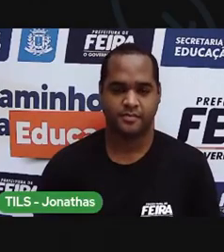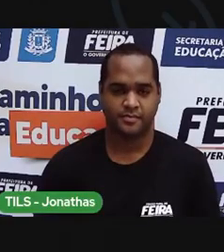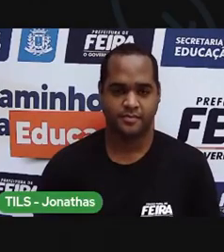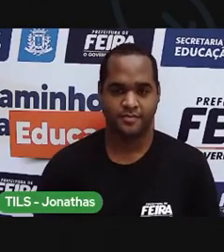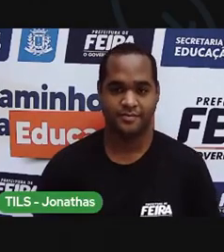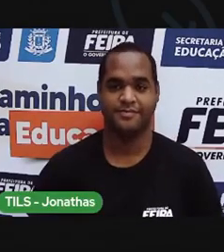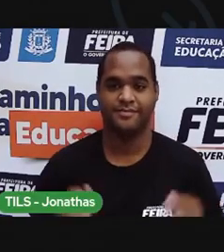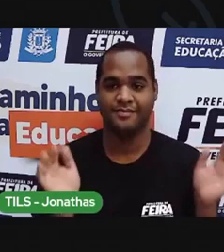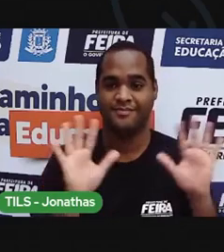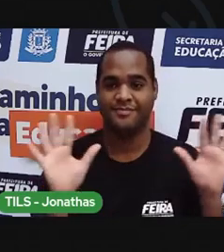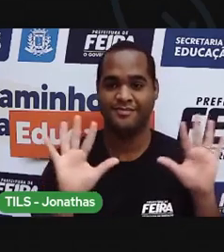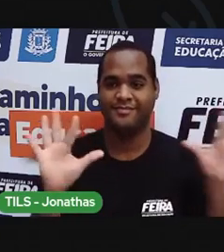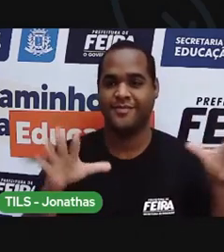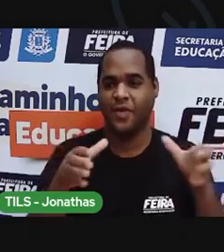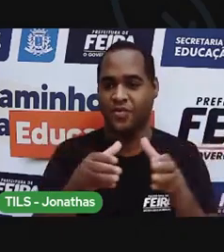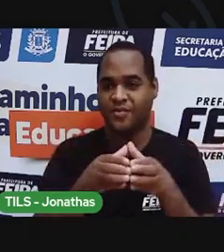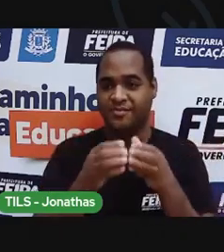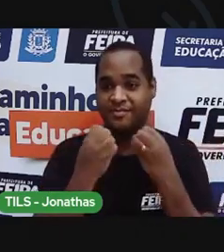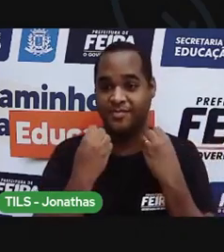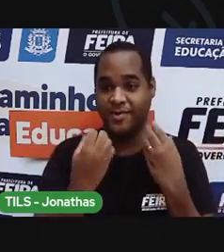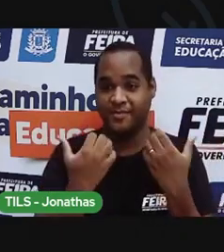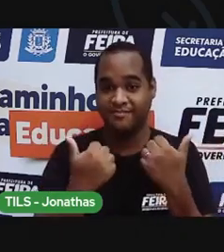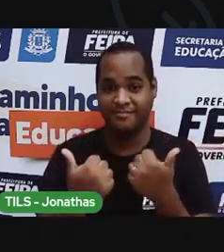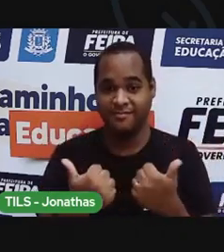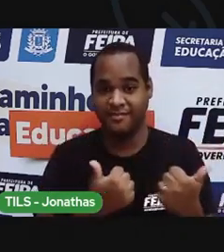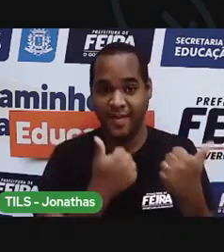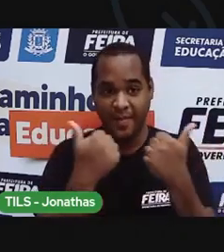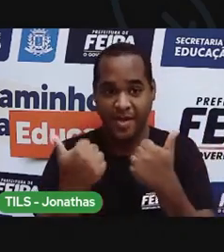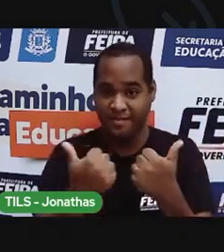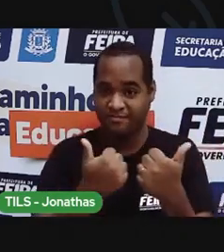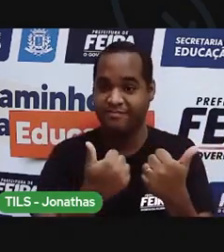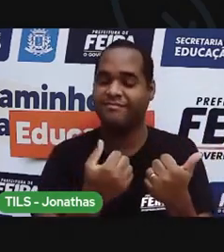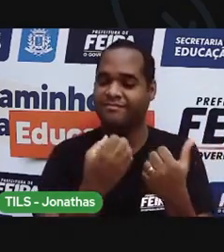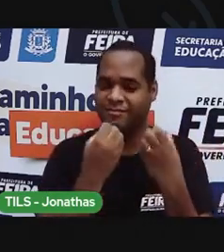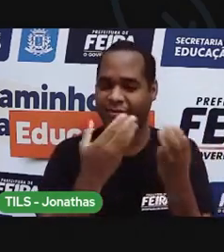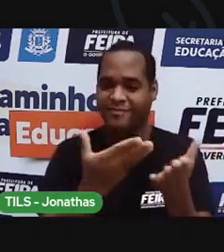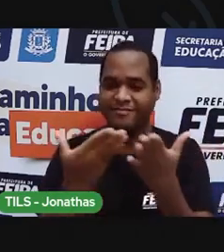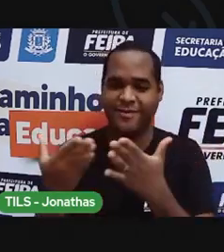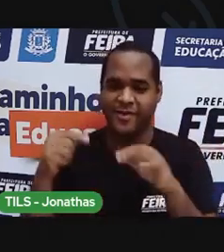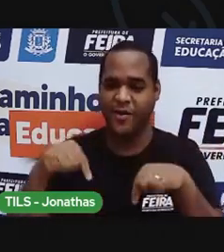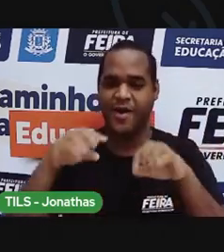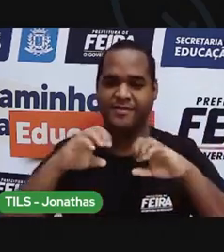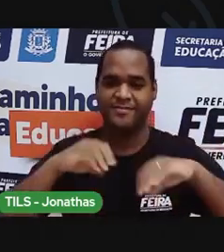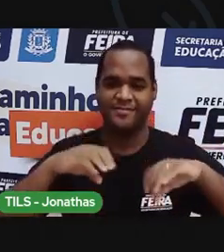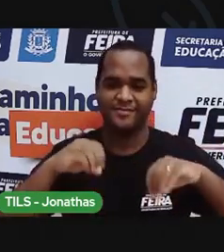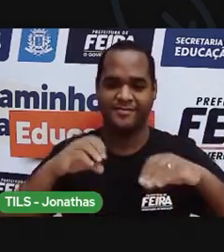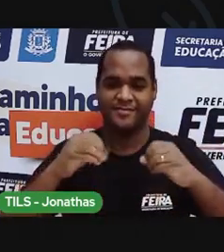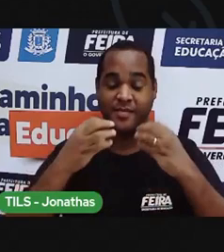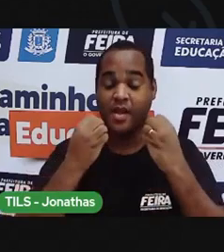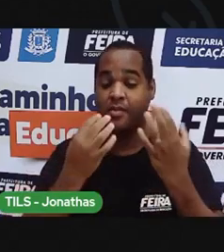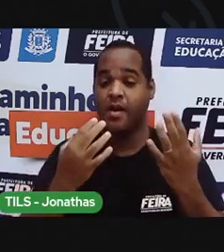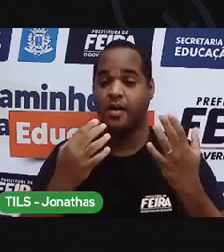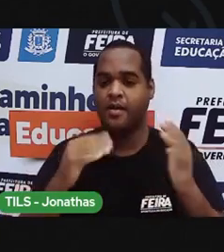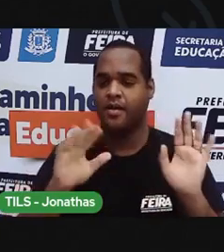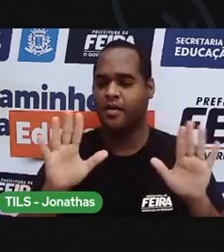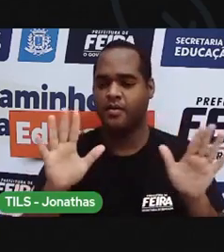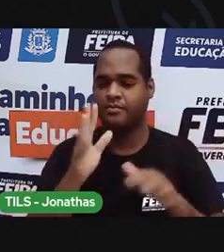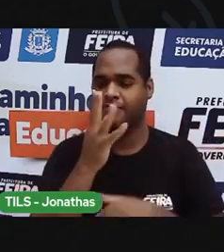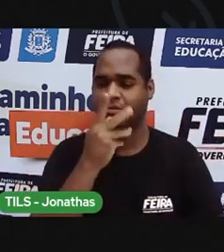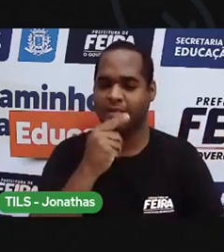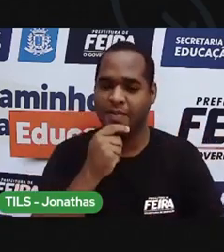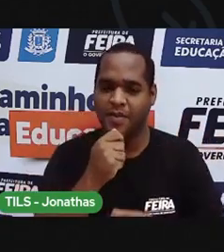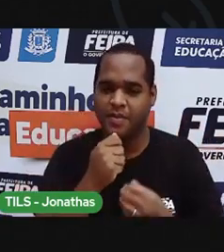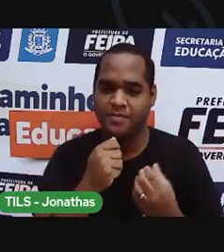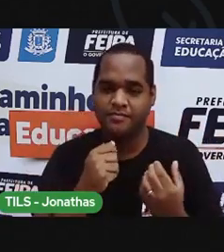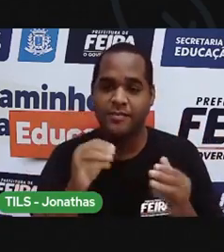Olá, turma! Sejam bem-vindos à nossa aula. E para não demorar, vamos